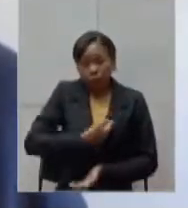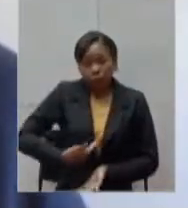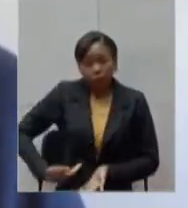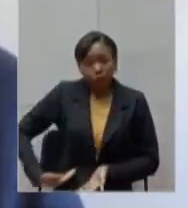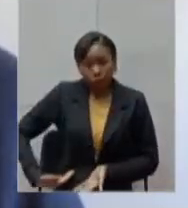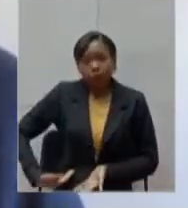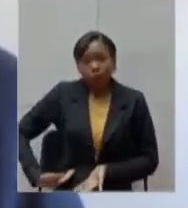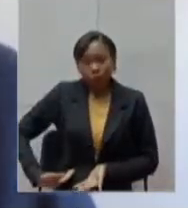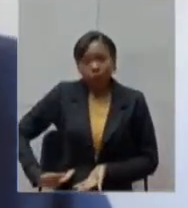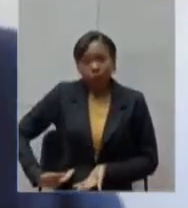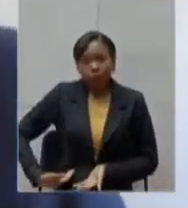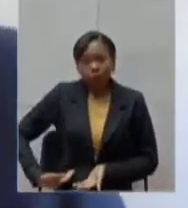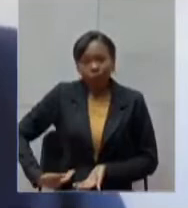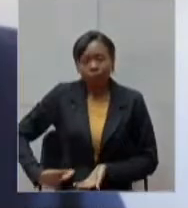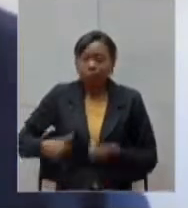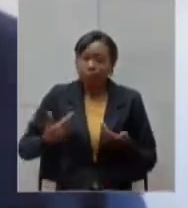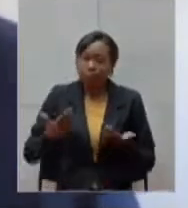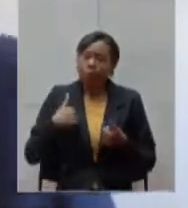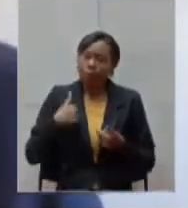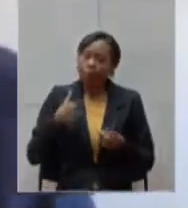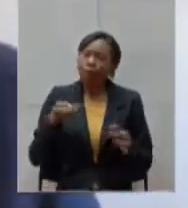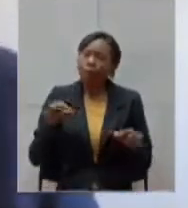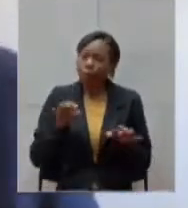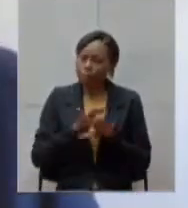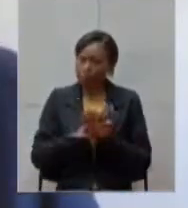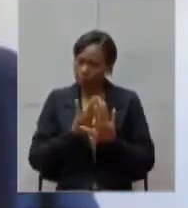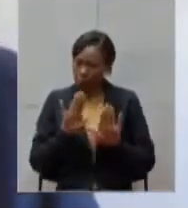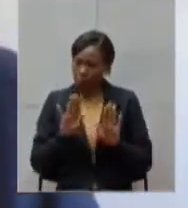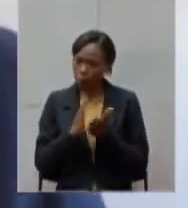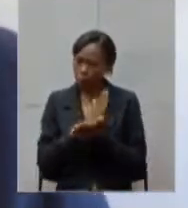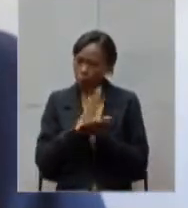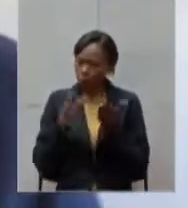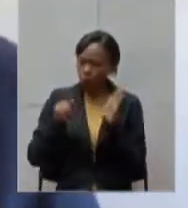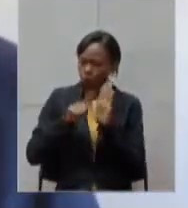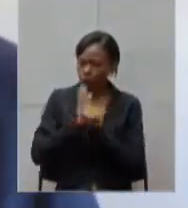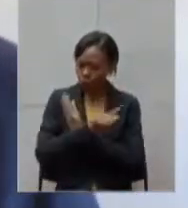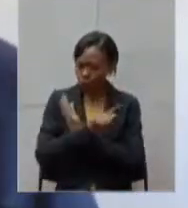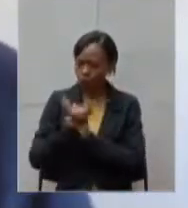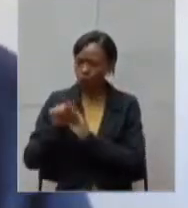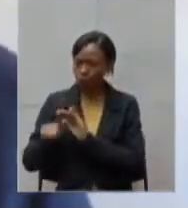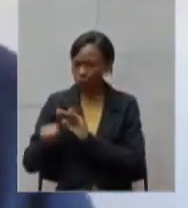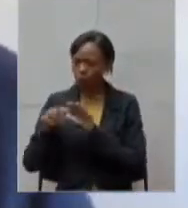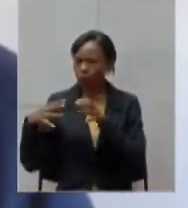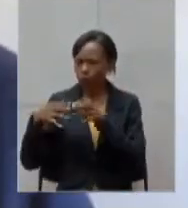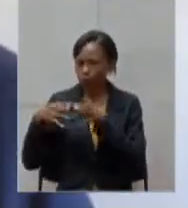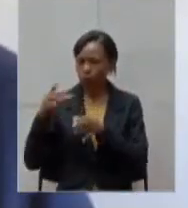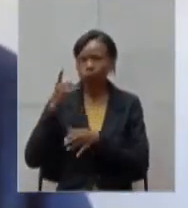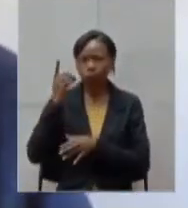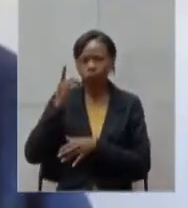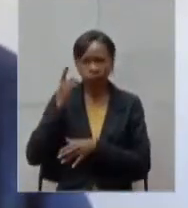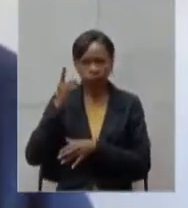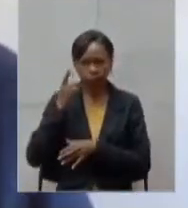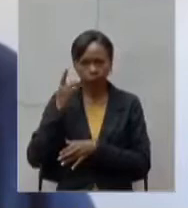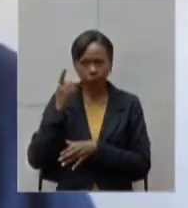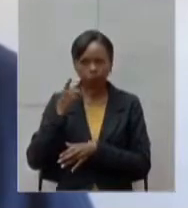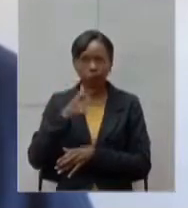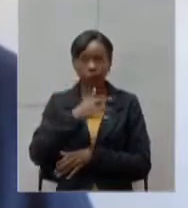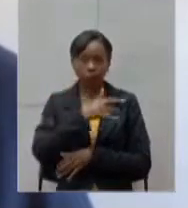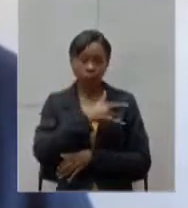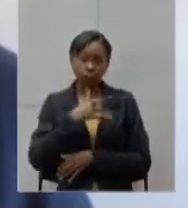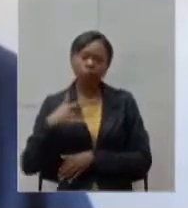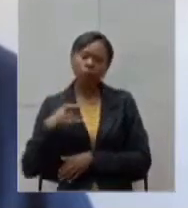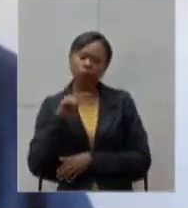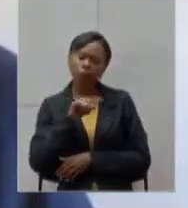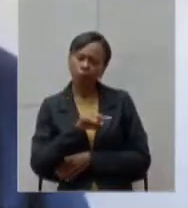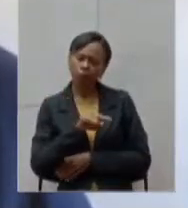decisões eu queria então assim presidente encerrar com algumas perguntas deputadas e deputadas uma que eu queria fazer diretamente ao secretário de saúde sobre